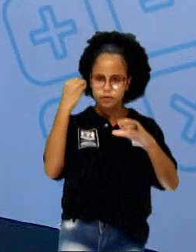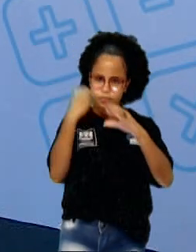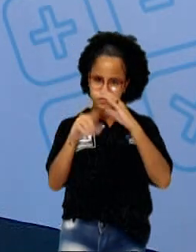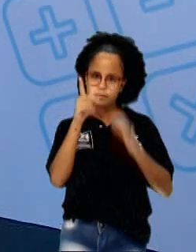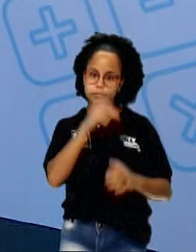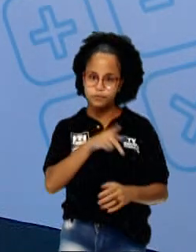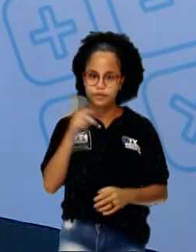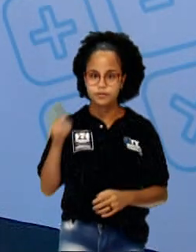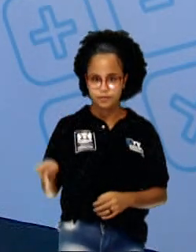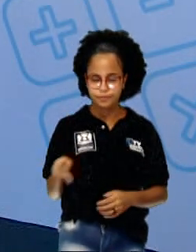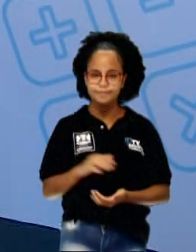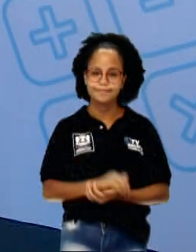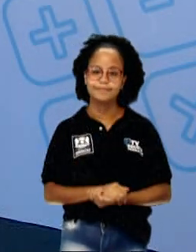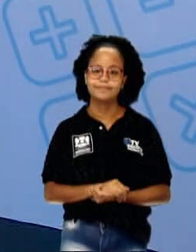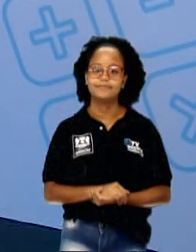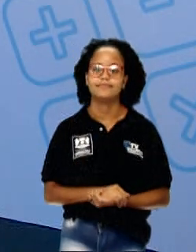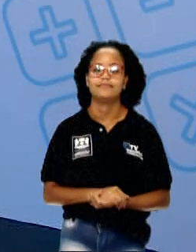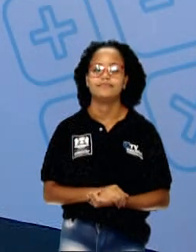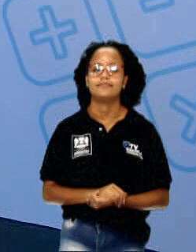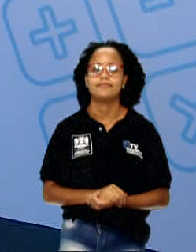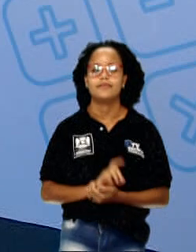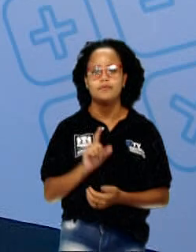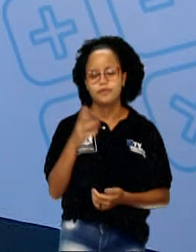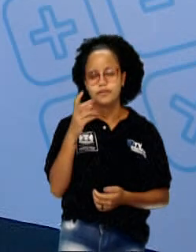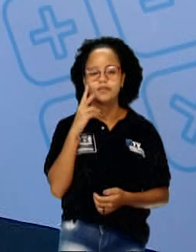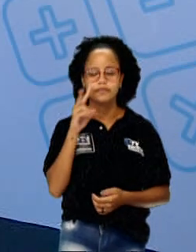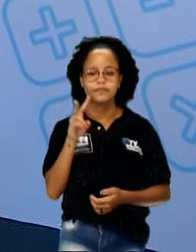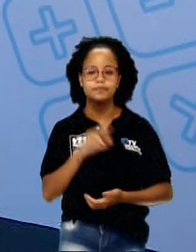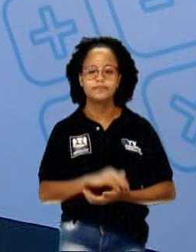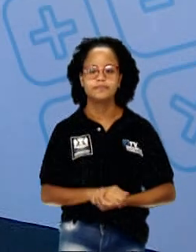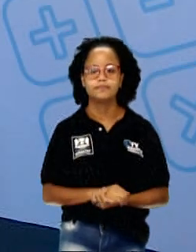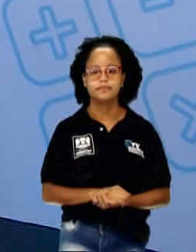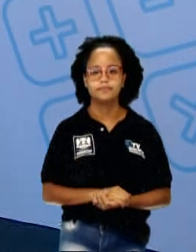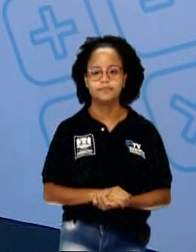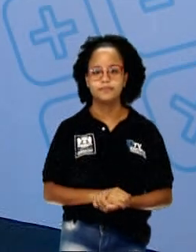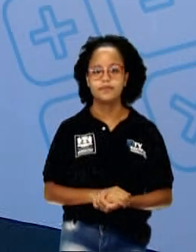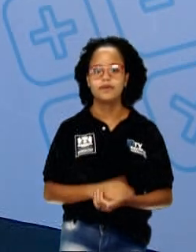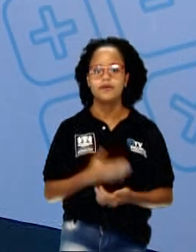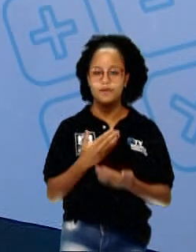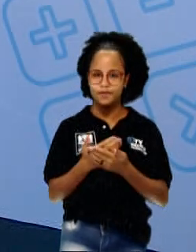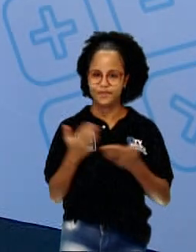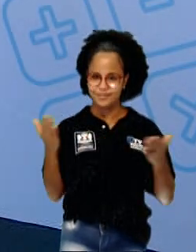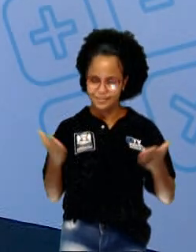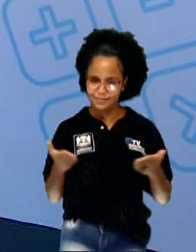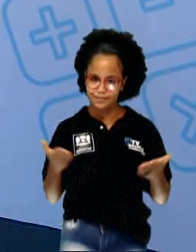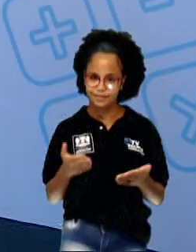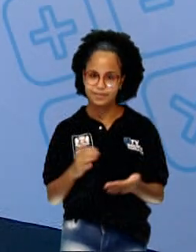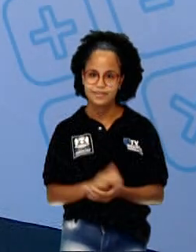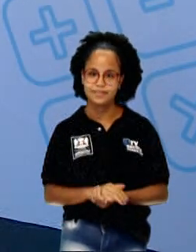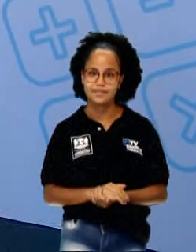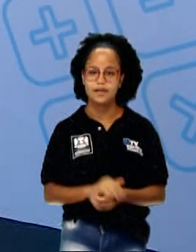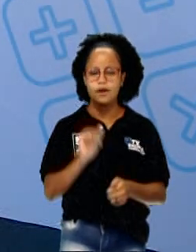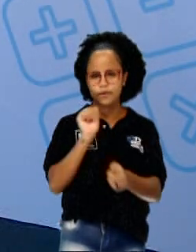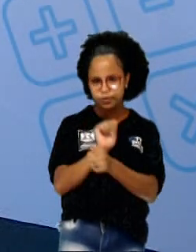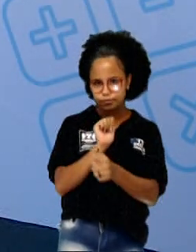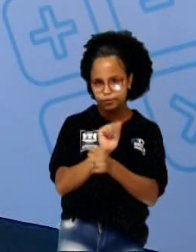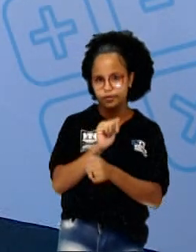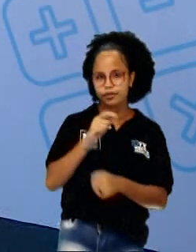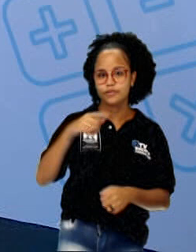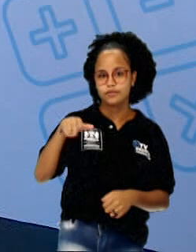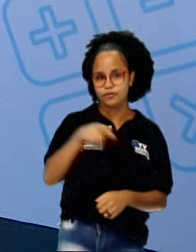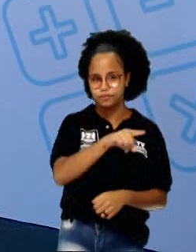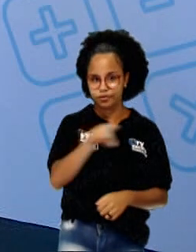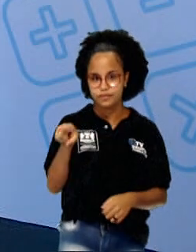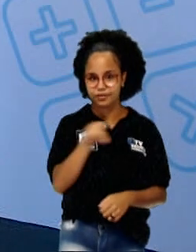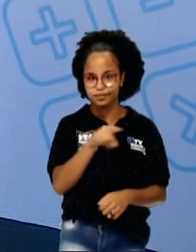professora. Caprichem. A gente depois vai querer ver essas obras. Essa é a aula que eu deixo com vocês hoje. E aguardo vocês na